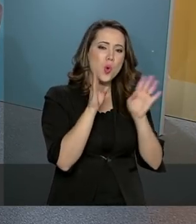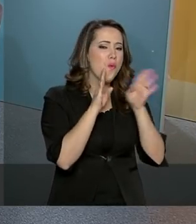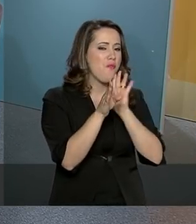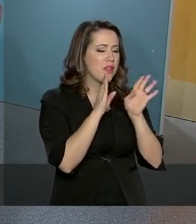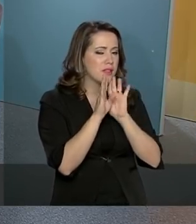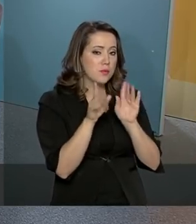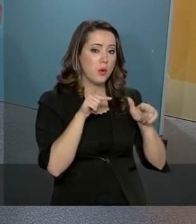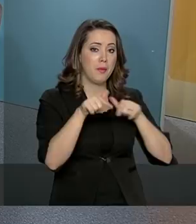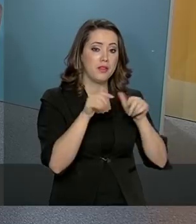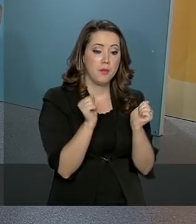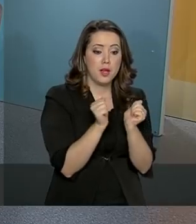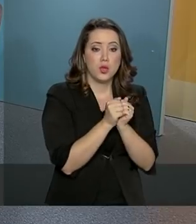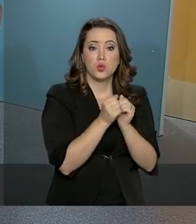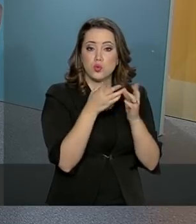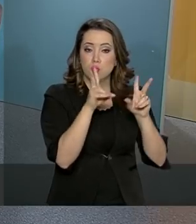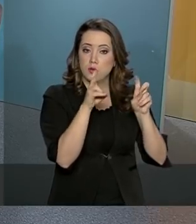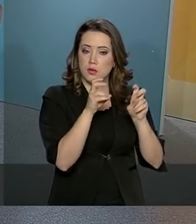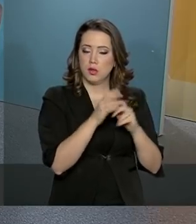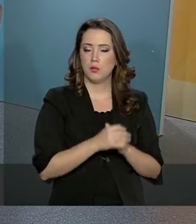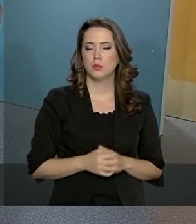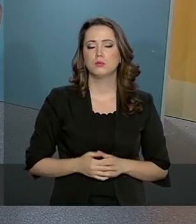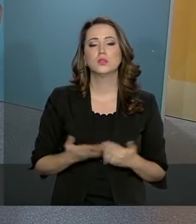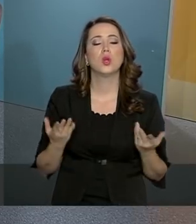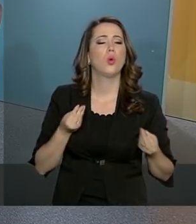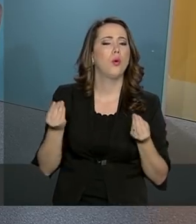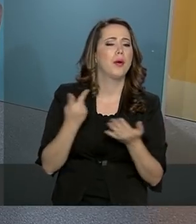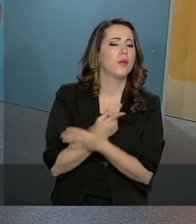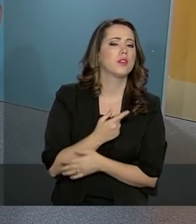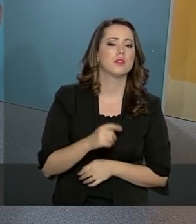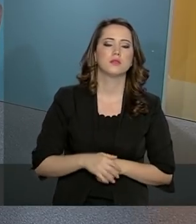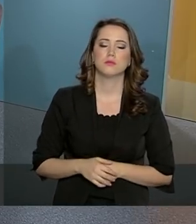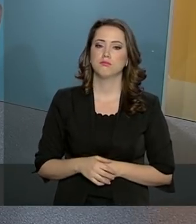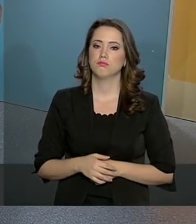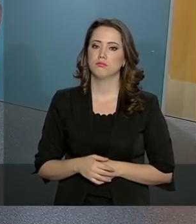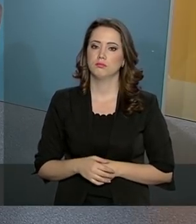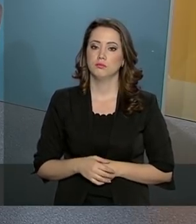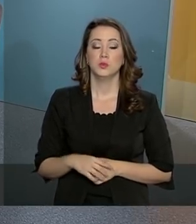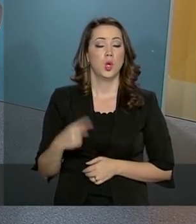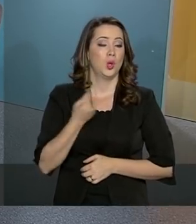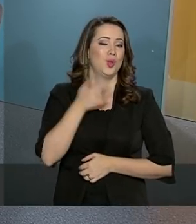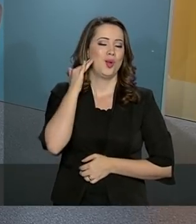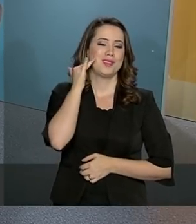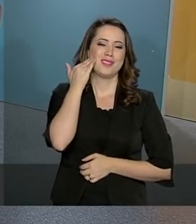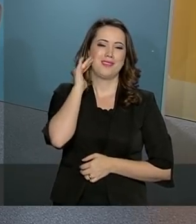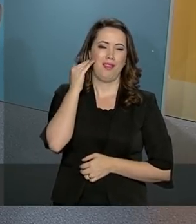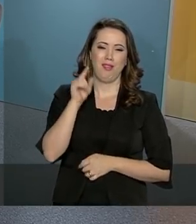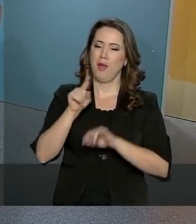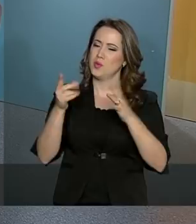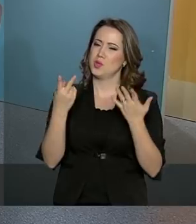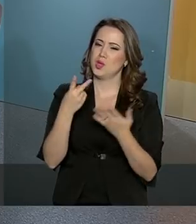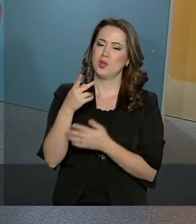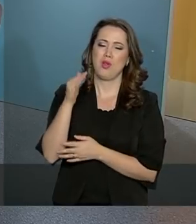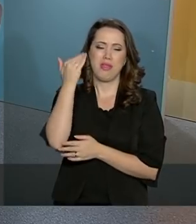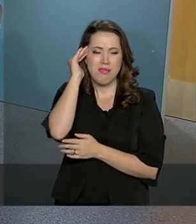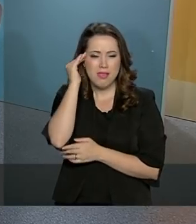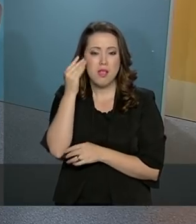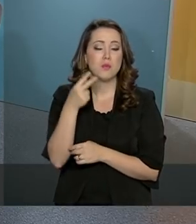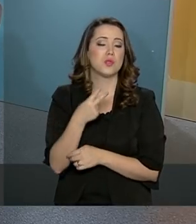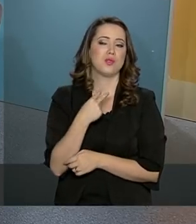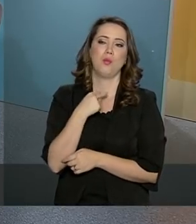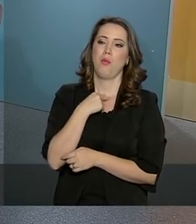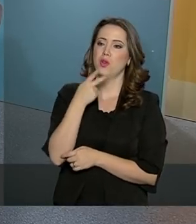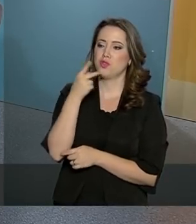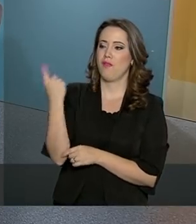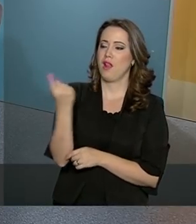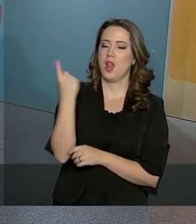esse grupo de trabalho sobre esse tema, é isso mesmo? Exatamente. Nós entendemos que não dá para a gente falar com o adolescente, com o jovem hoje, sem